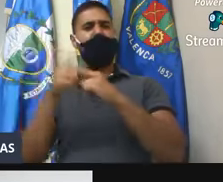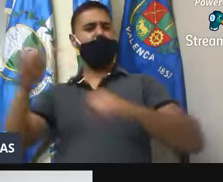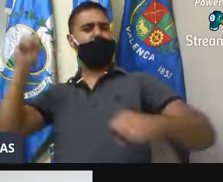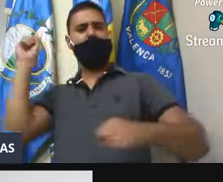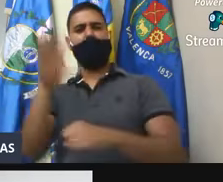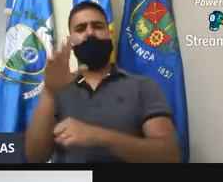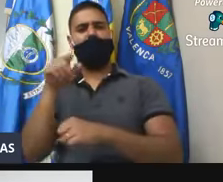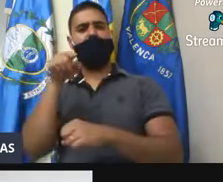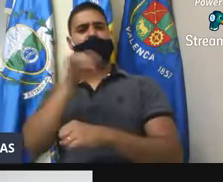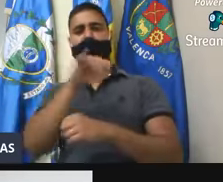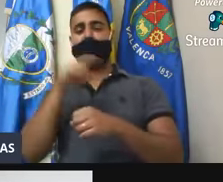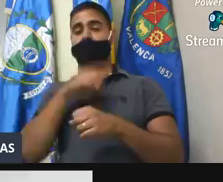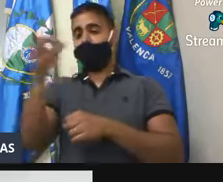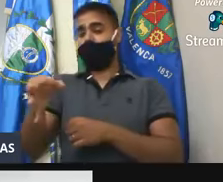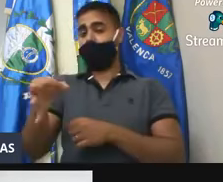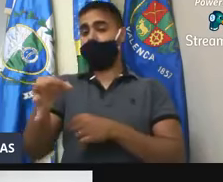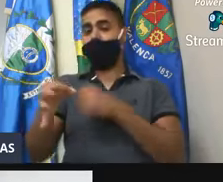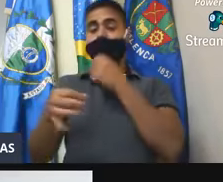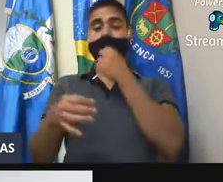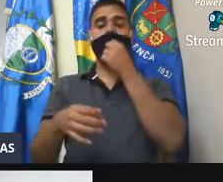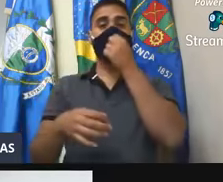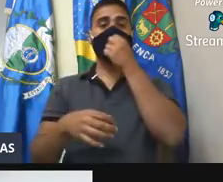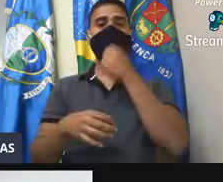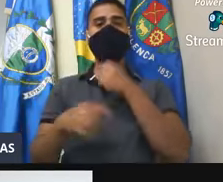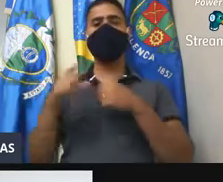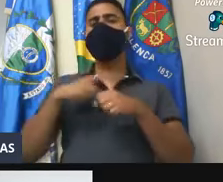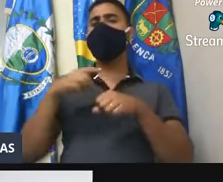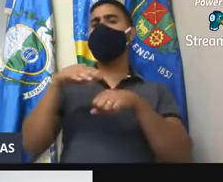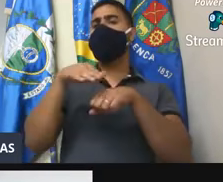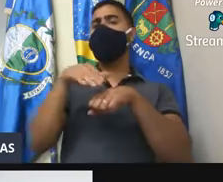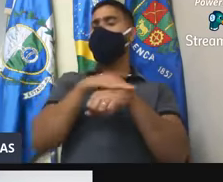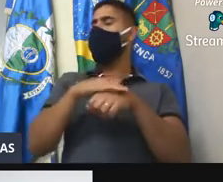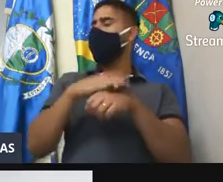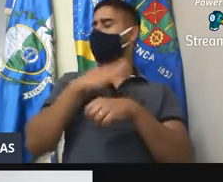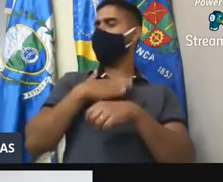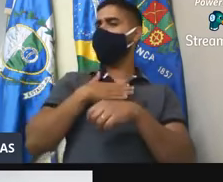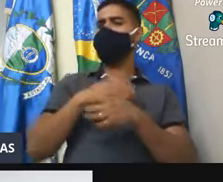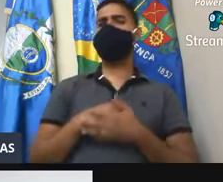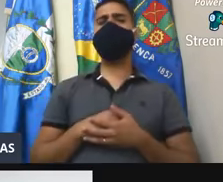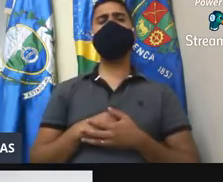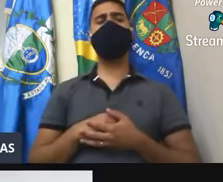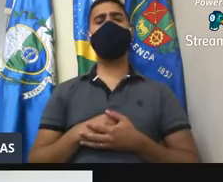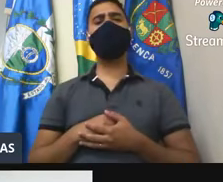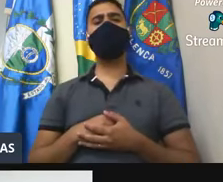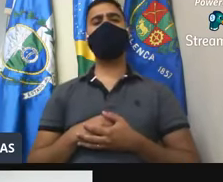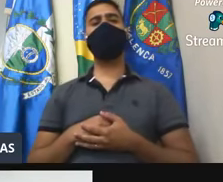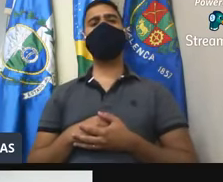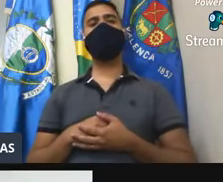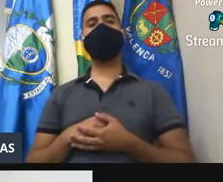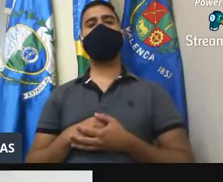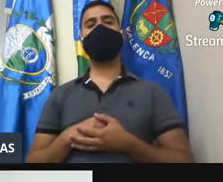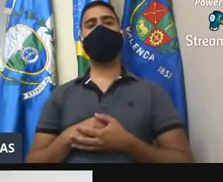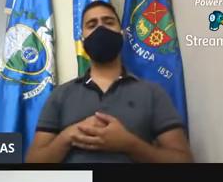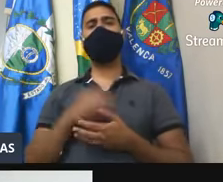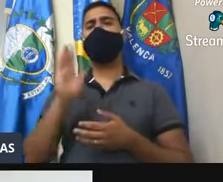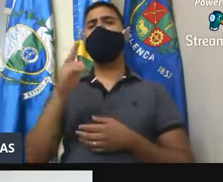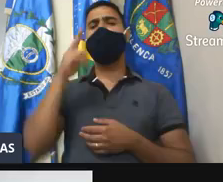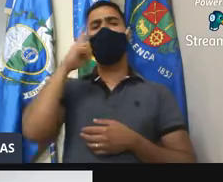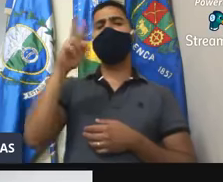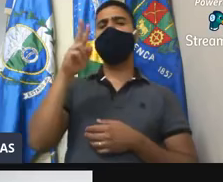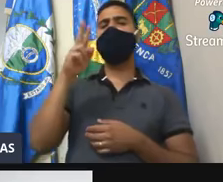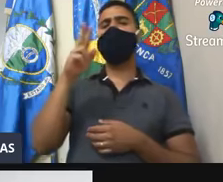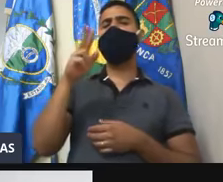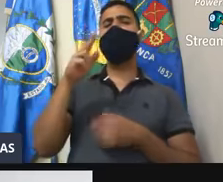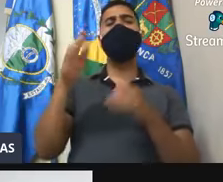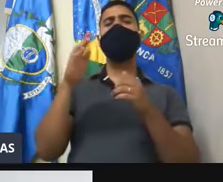fruto. Pegaram um diálogo meu. Engraçado que era igual... Já viu o McFly do De Volto